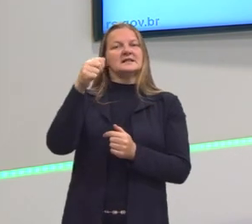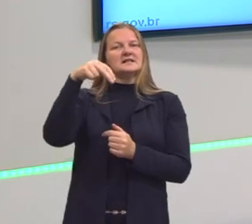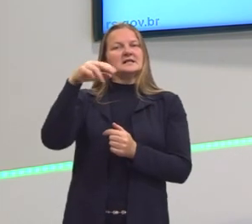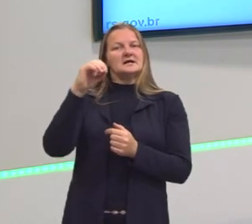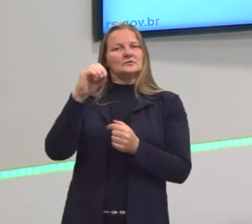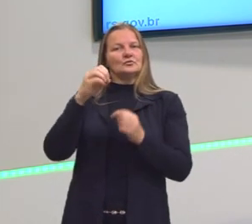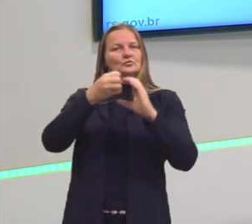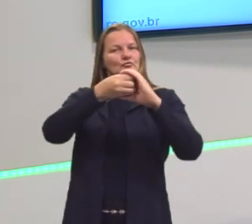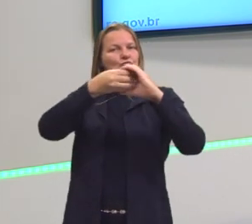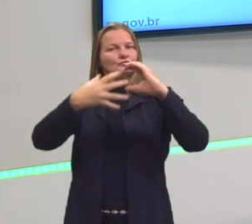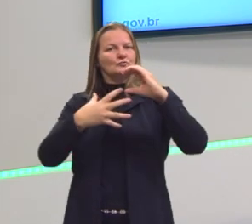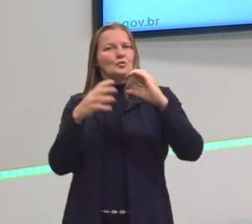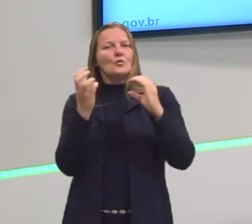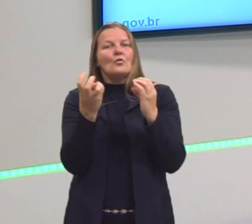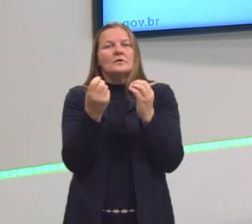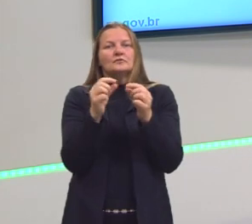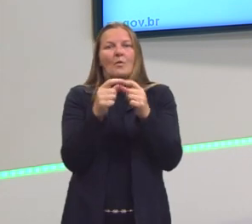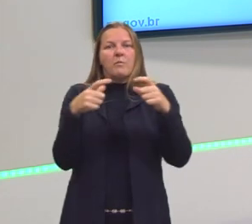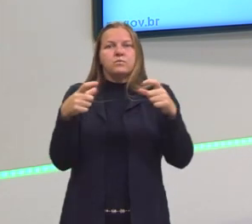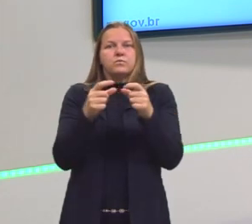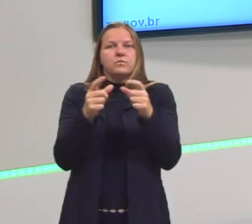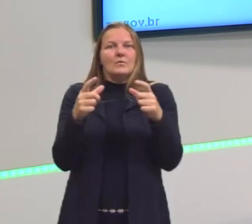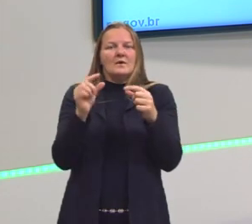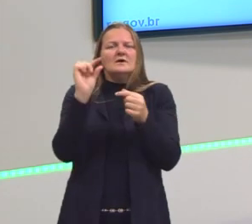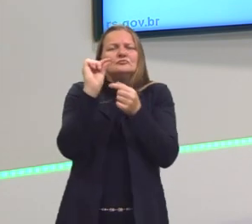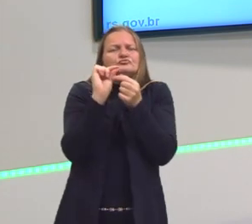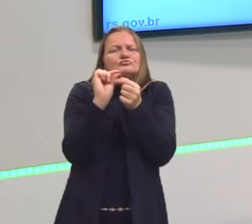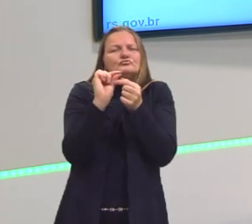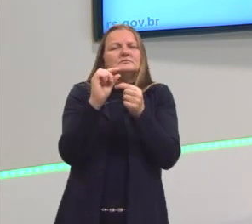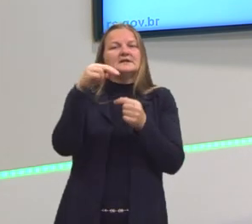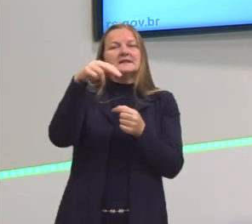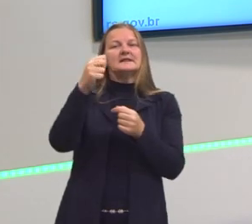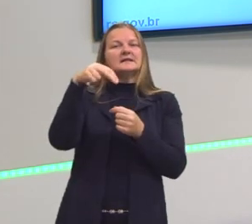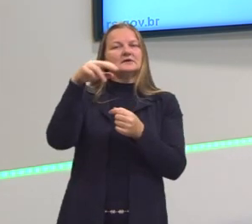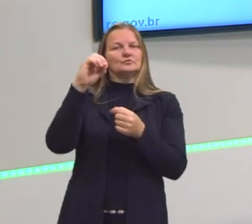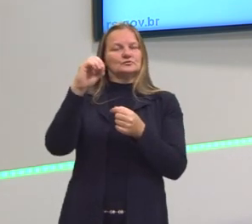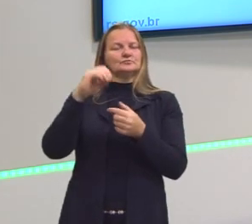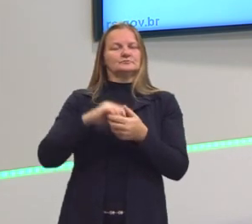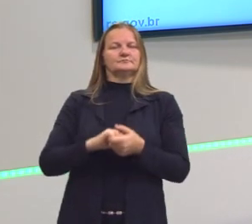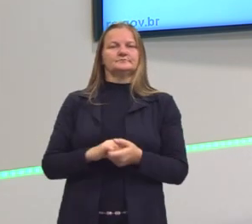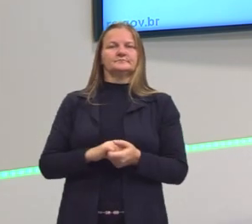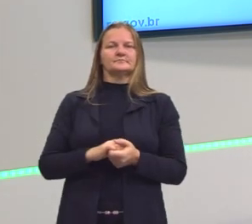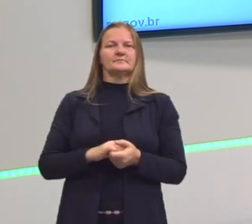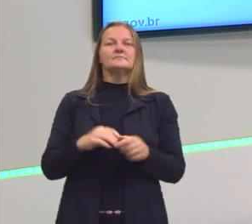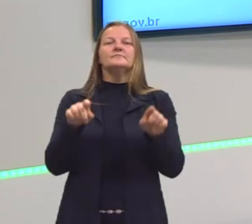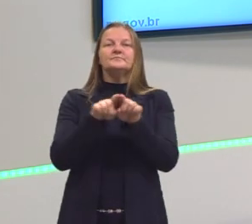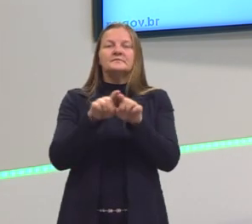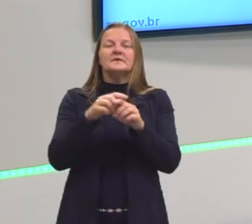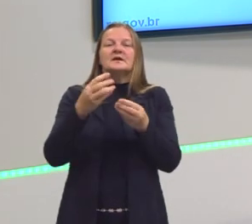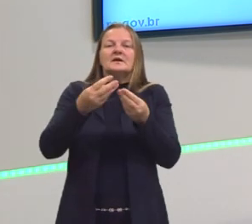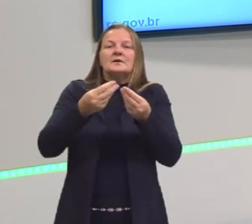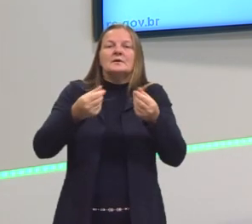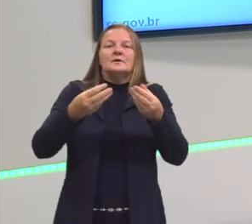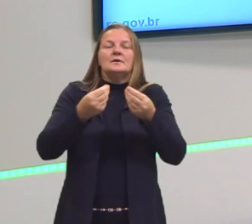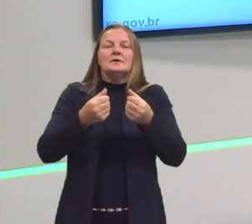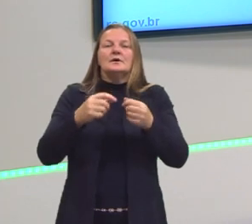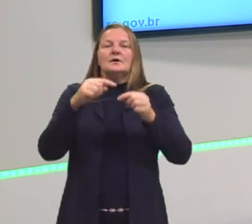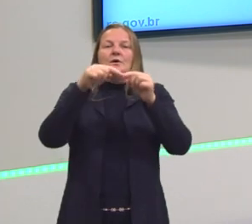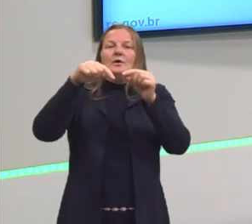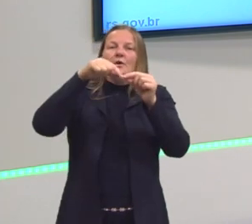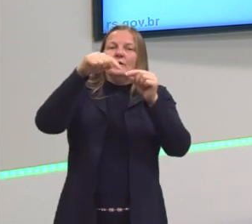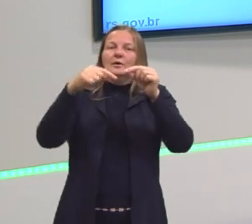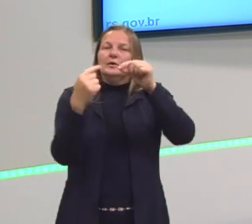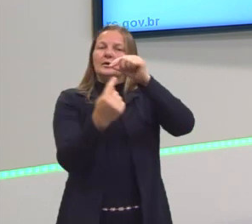classificação, entre outras propriedades, mas principalmente o tamanho. Também temos as dispersões coloidais,